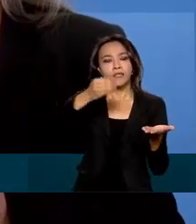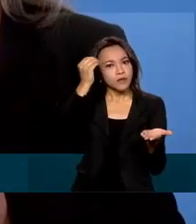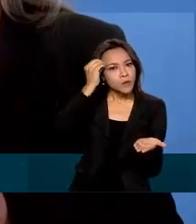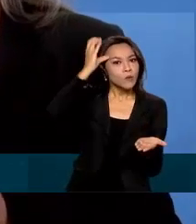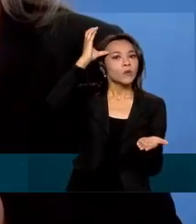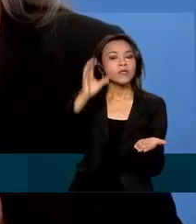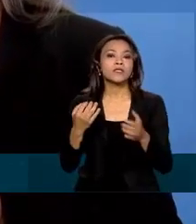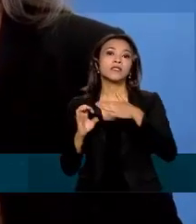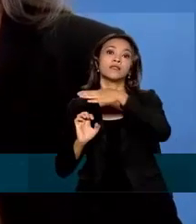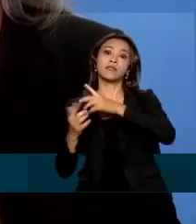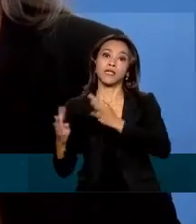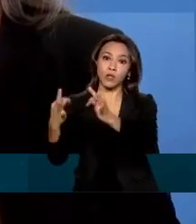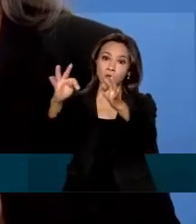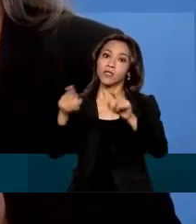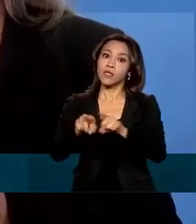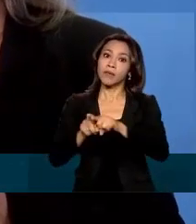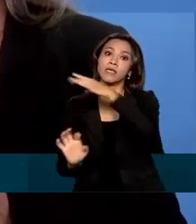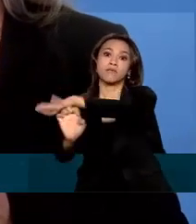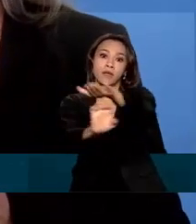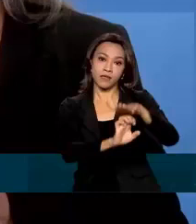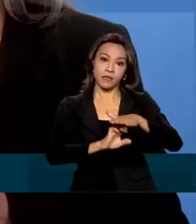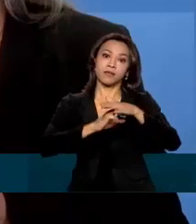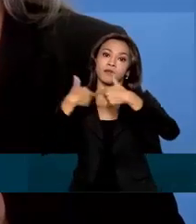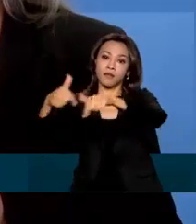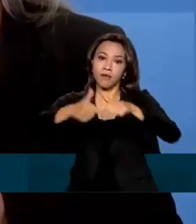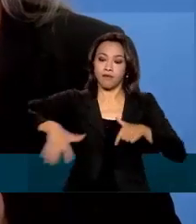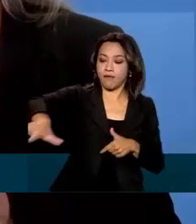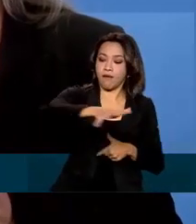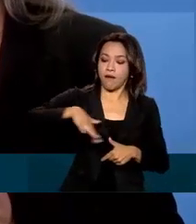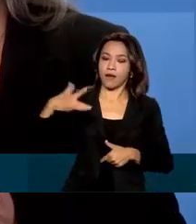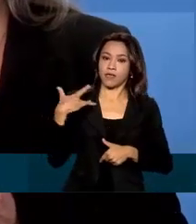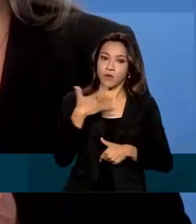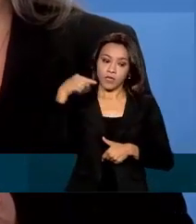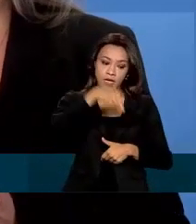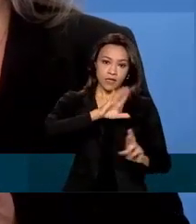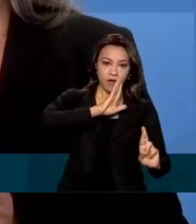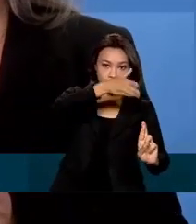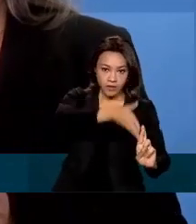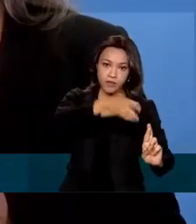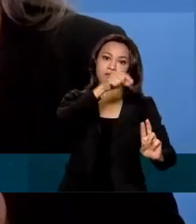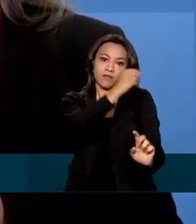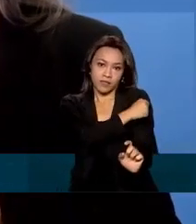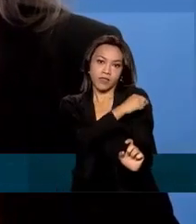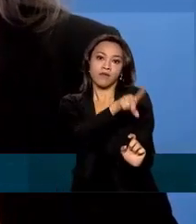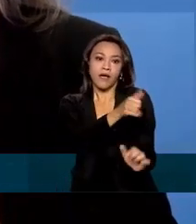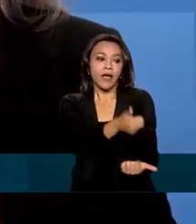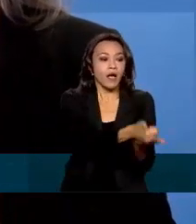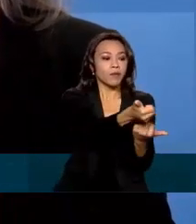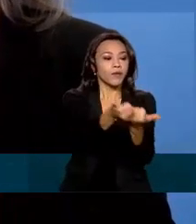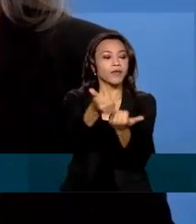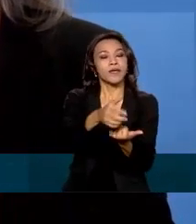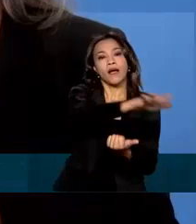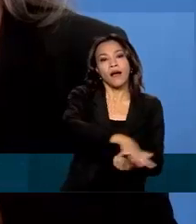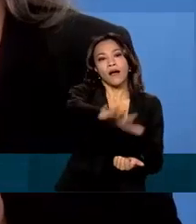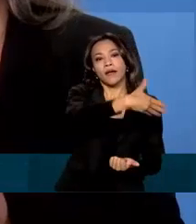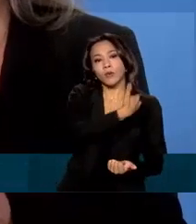E instituições que atuem no mercado de saúde Além disso, o Centro Nacional de Vacinas Vai apoiar instituições públicas e